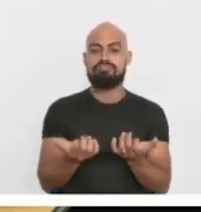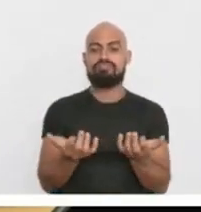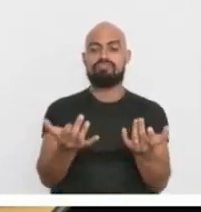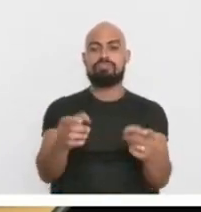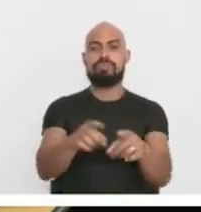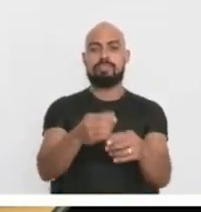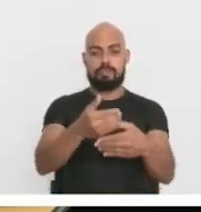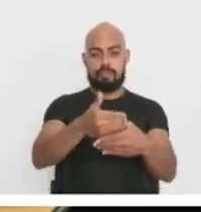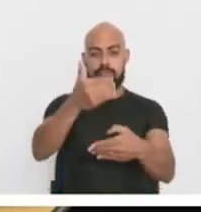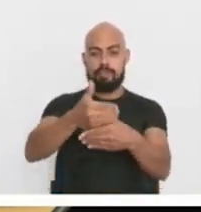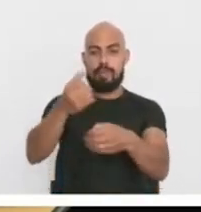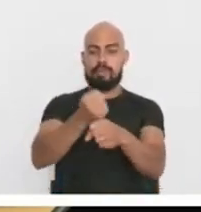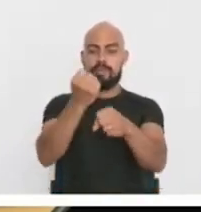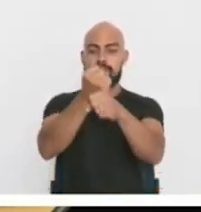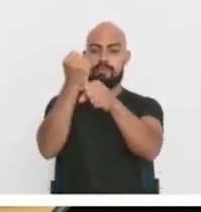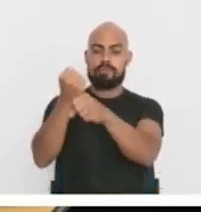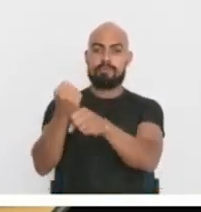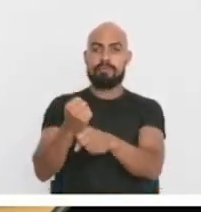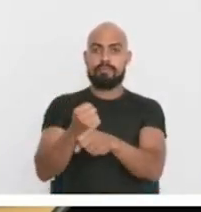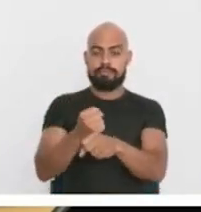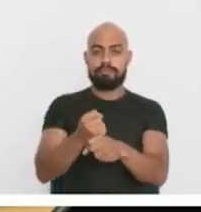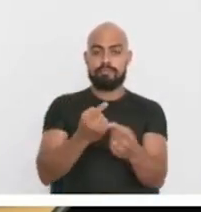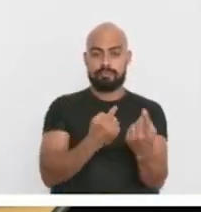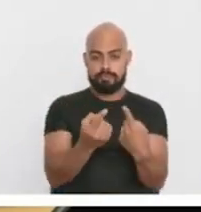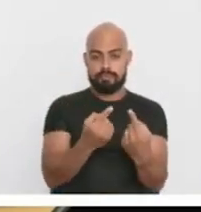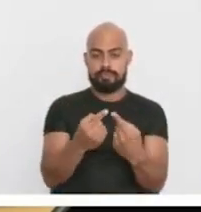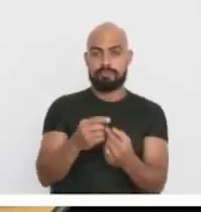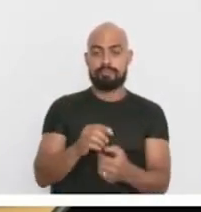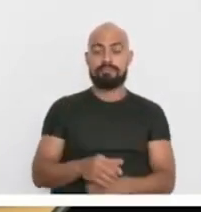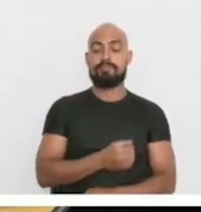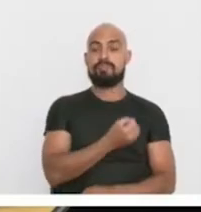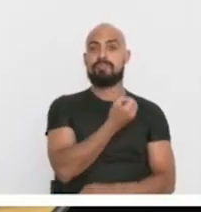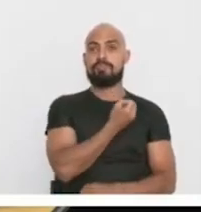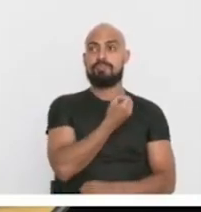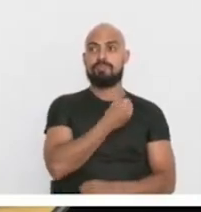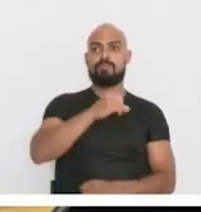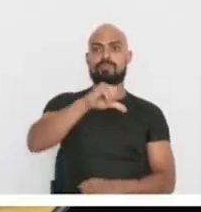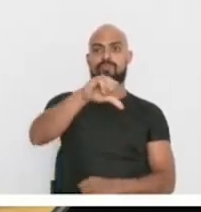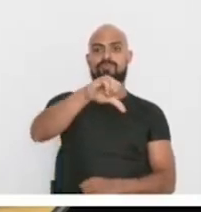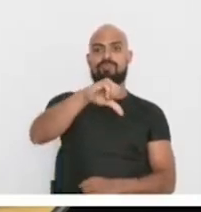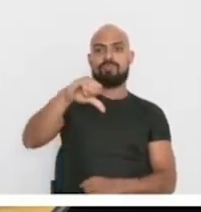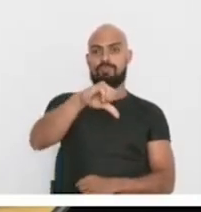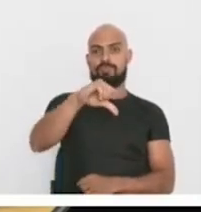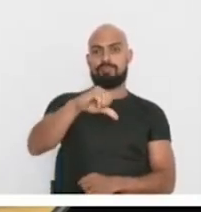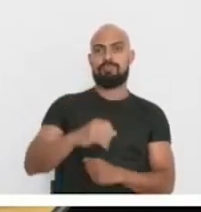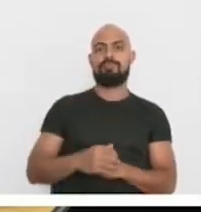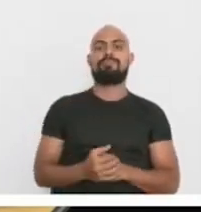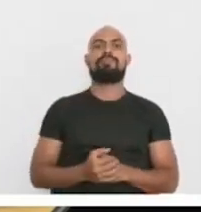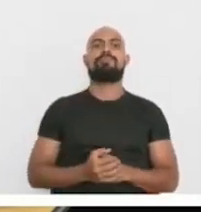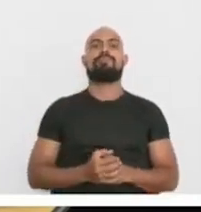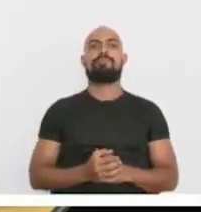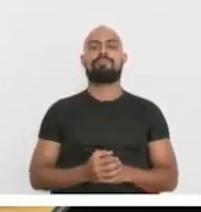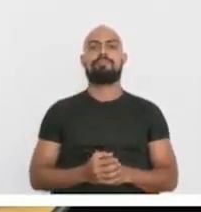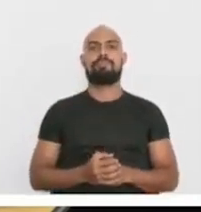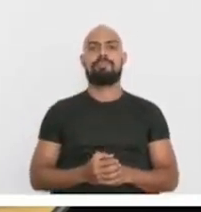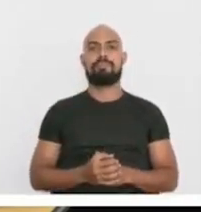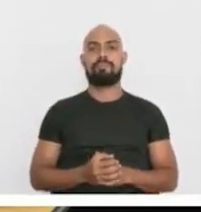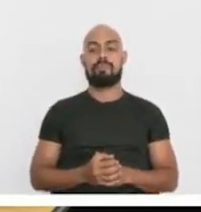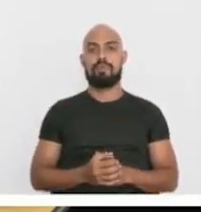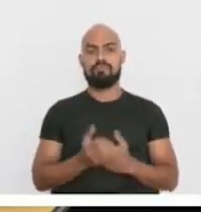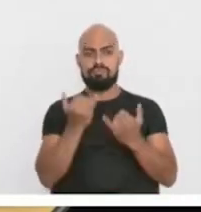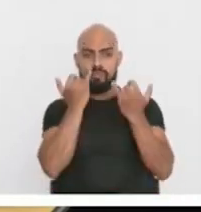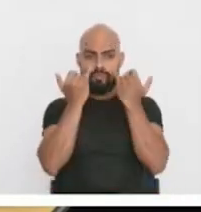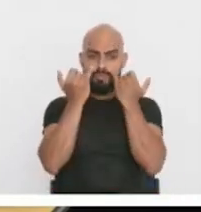alambrado na rua Jair Pigato e Pedro Pigato Filho, Jardim Planalto. Número 99, do vereador Helder Pereira. Requer